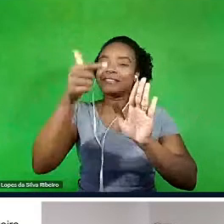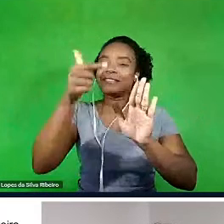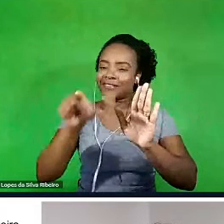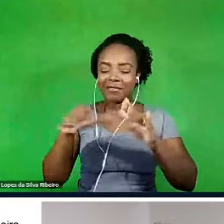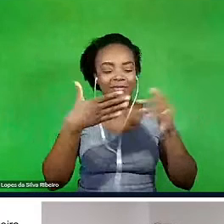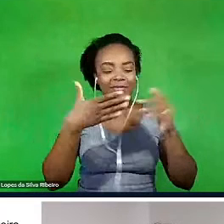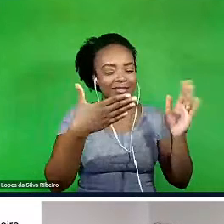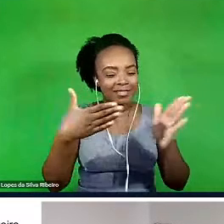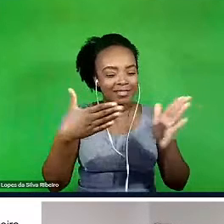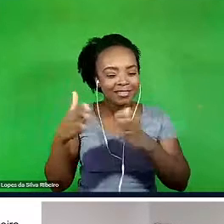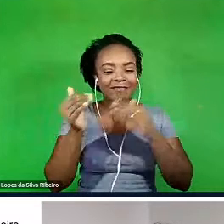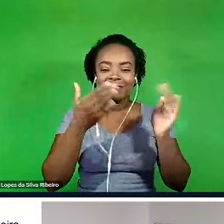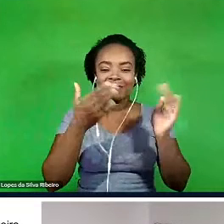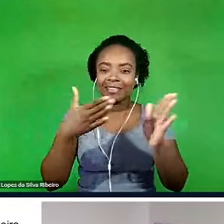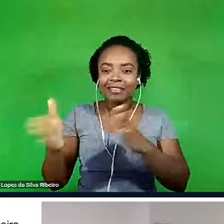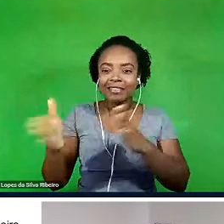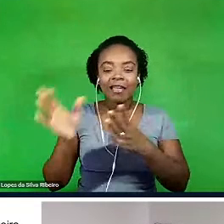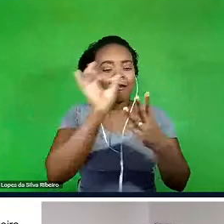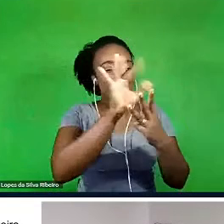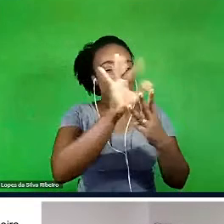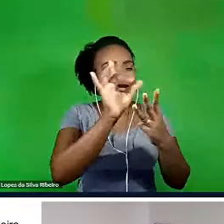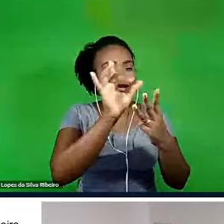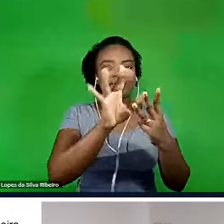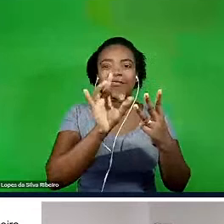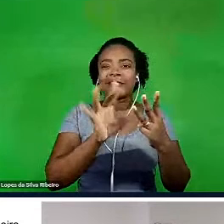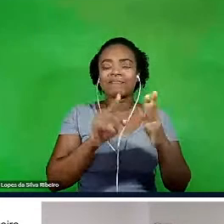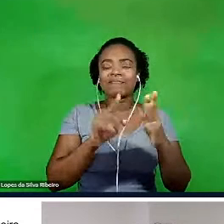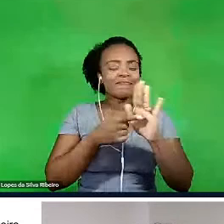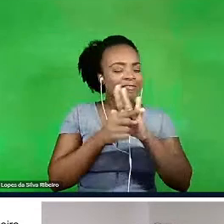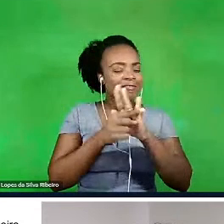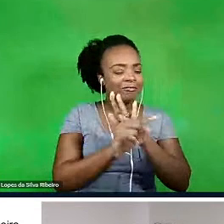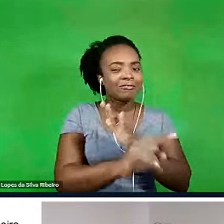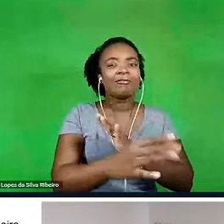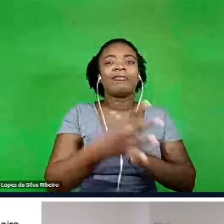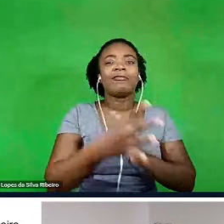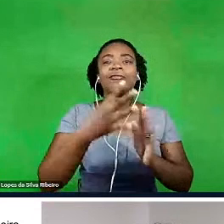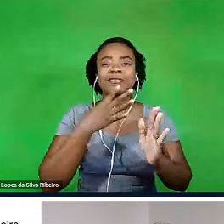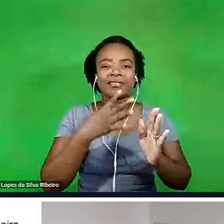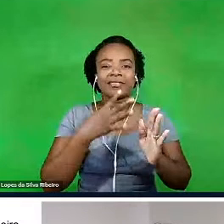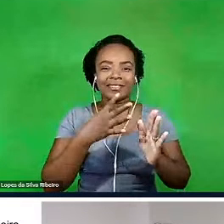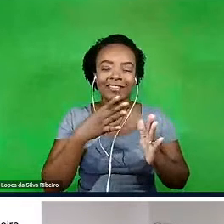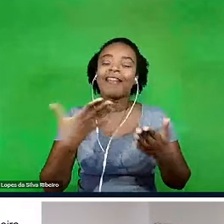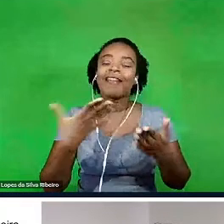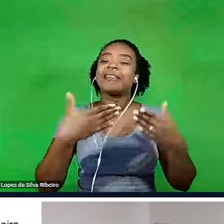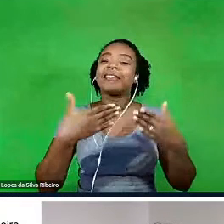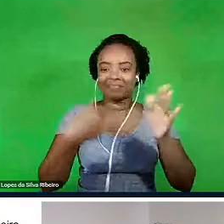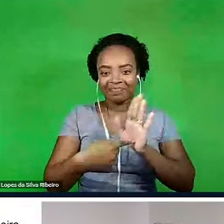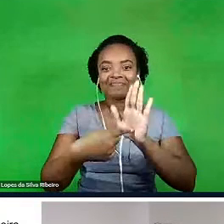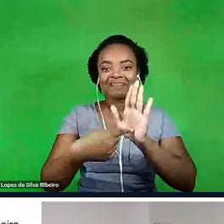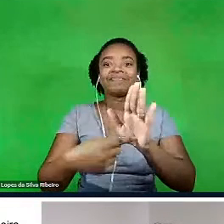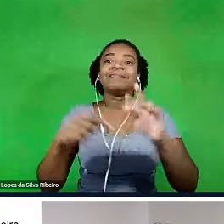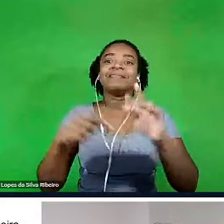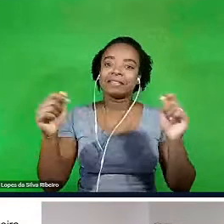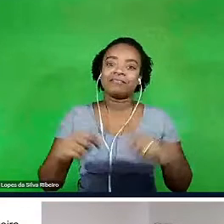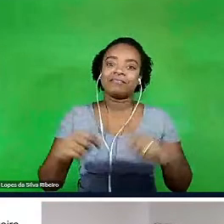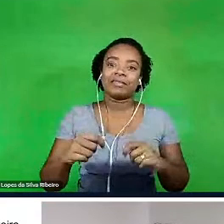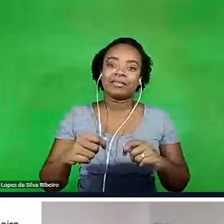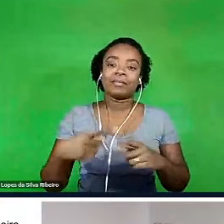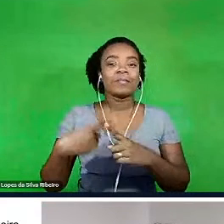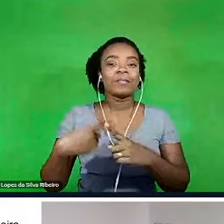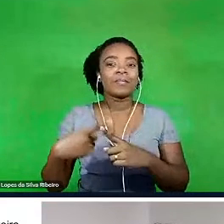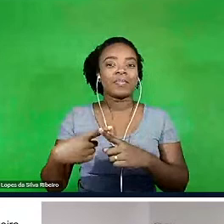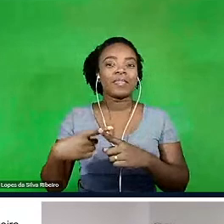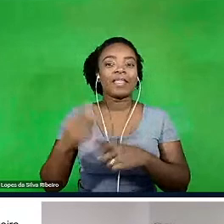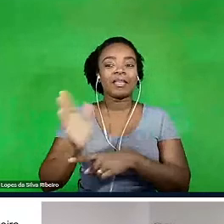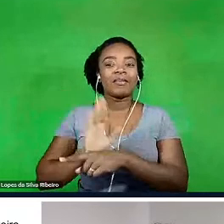fica um comentário assim, superficial, né, de coisa que eu lembro do que eu vi, aí eu, eu não gosto desse